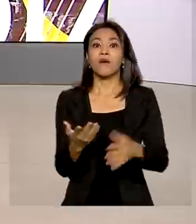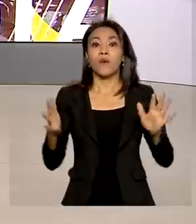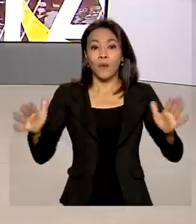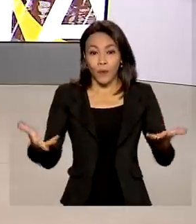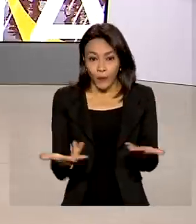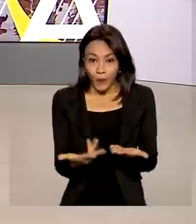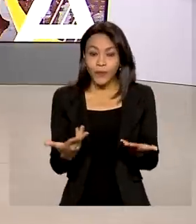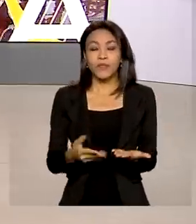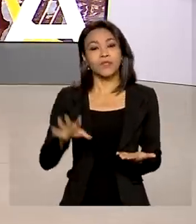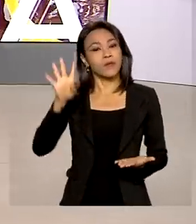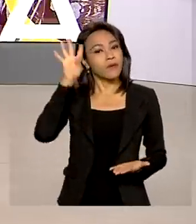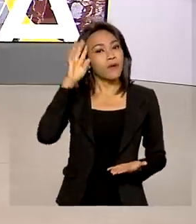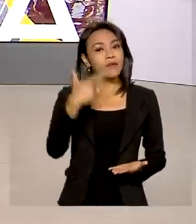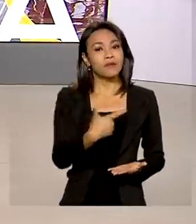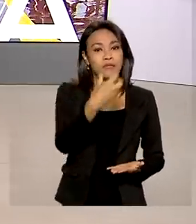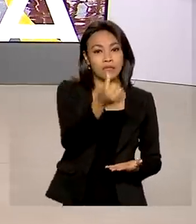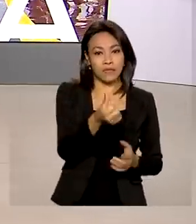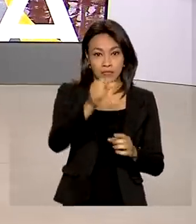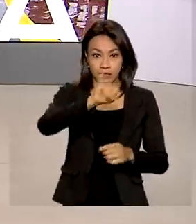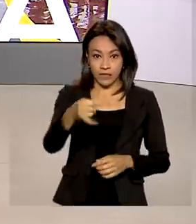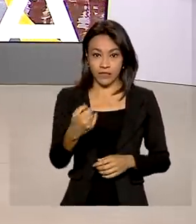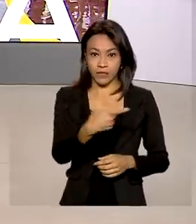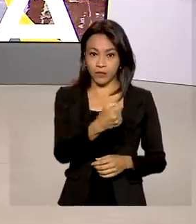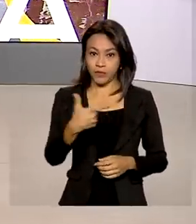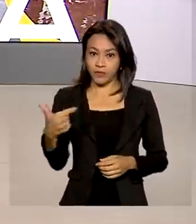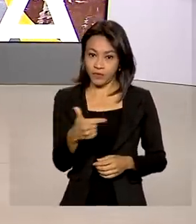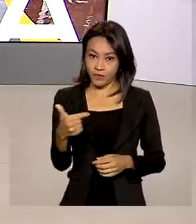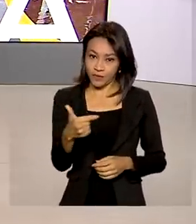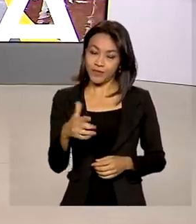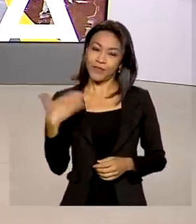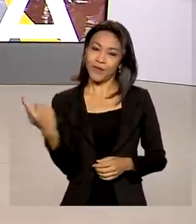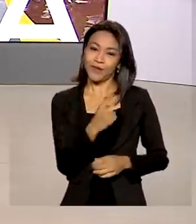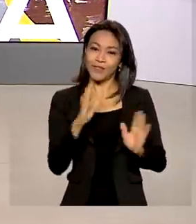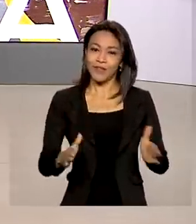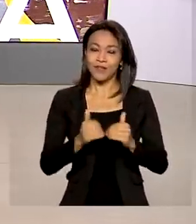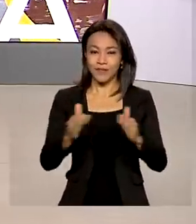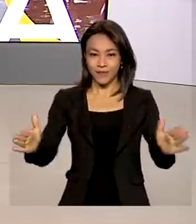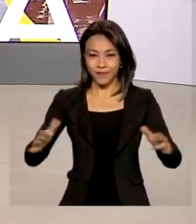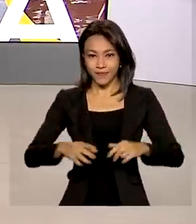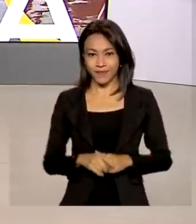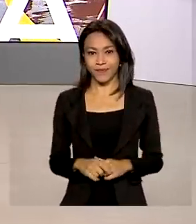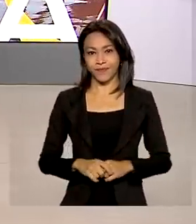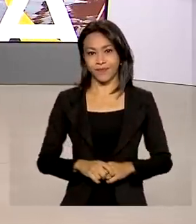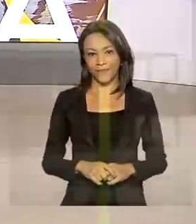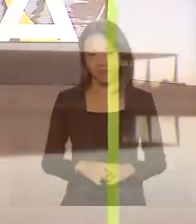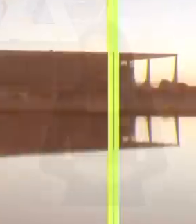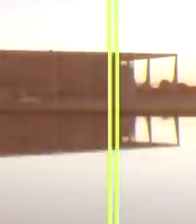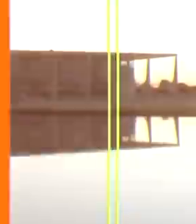-feira, 26 de janeiro de 2022. O Brasil em Dia está começando.